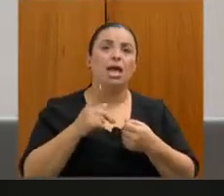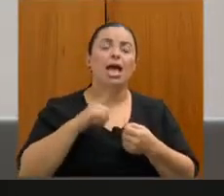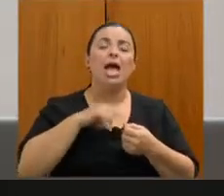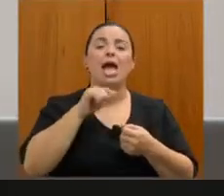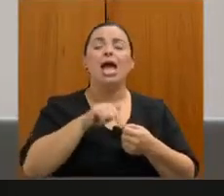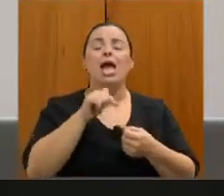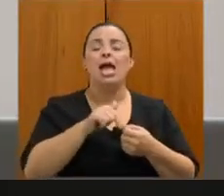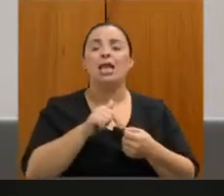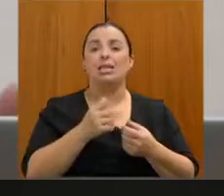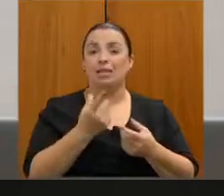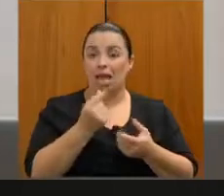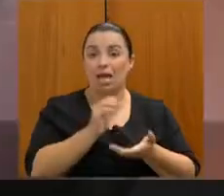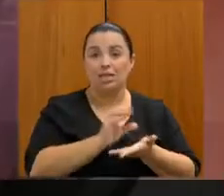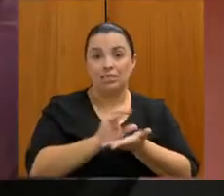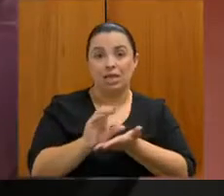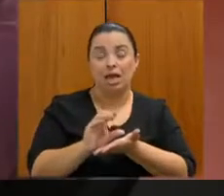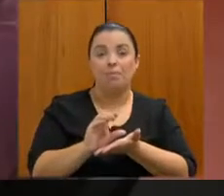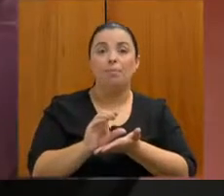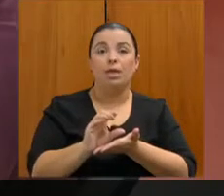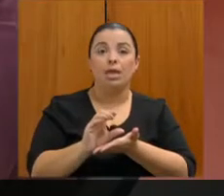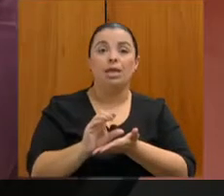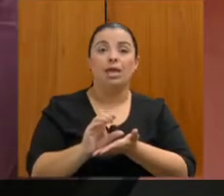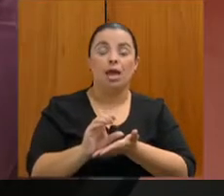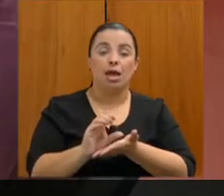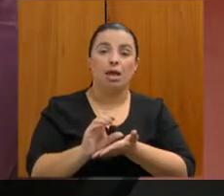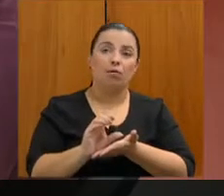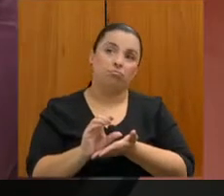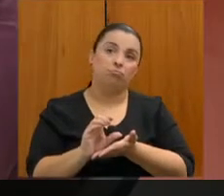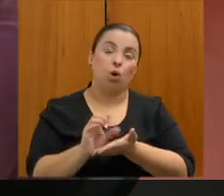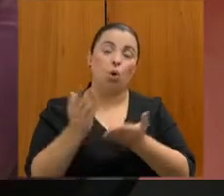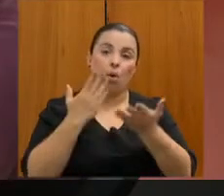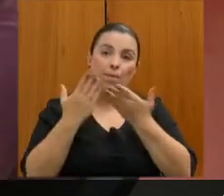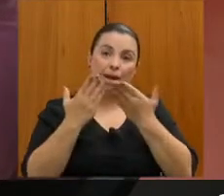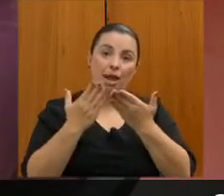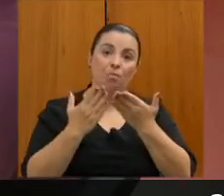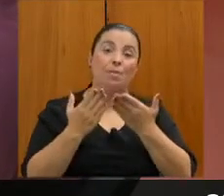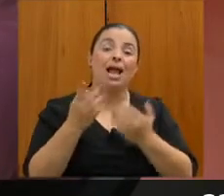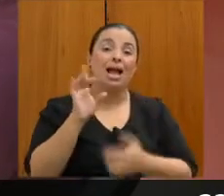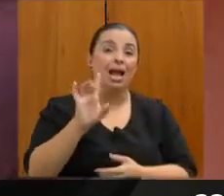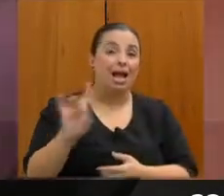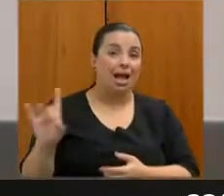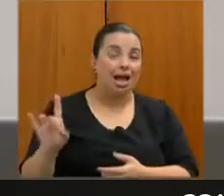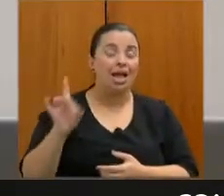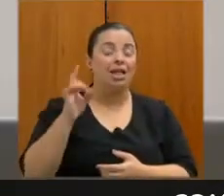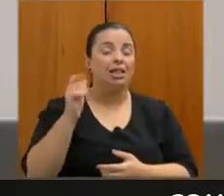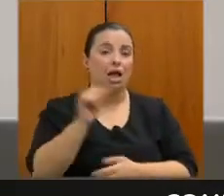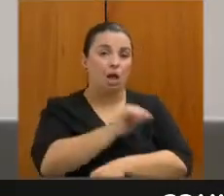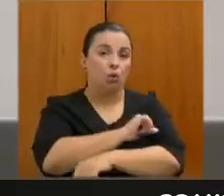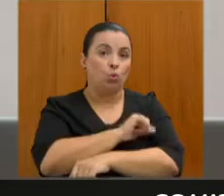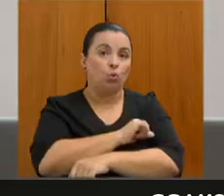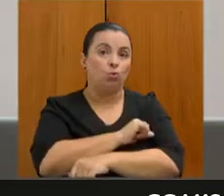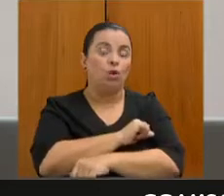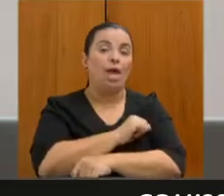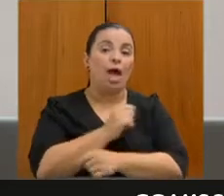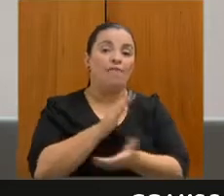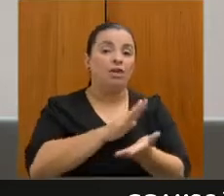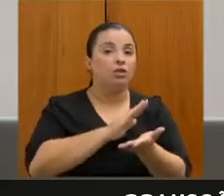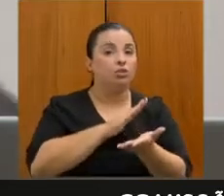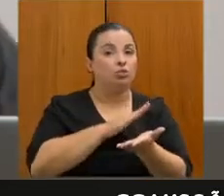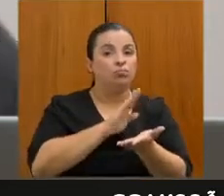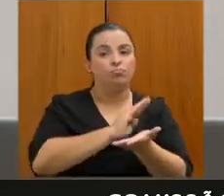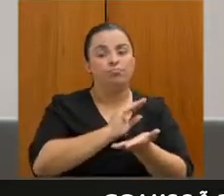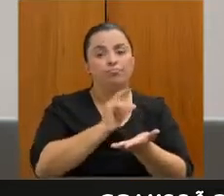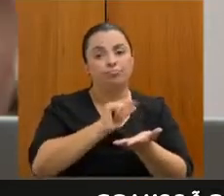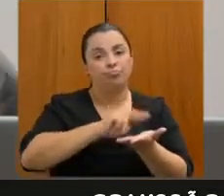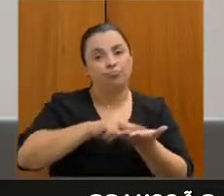recurso, que é per capita por aluno e esse recurso é deputado na conta e tem uma prestação de contas que hoje é uma das